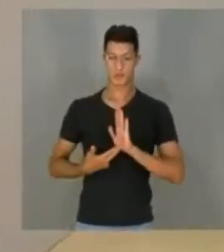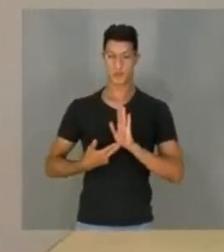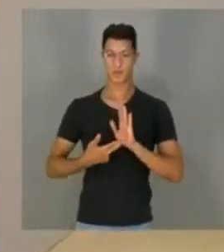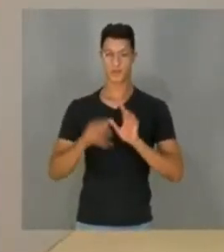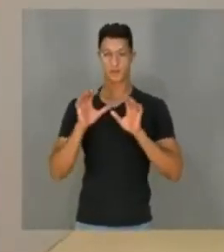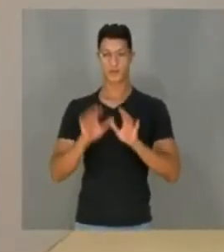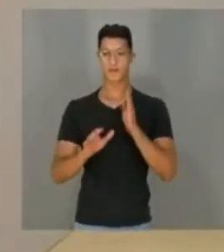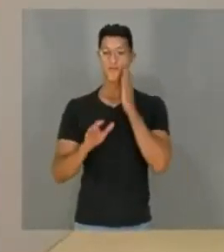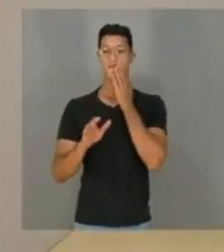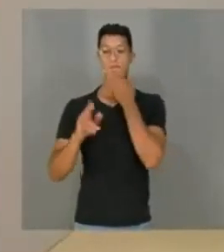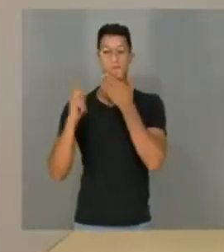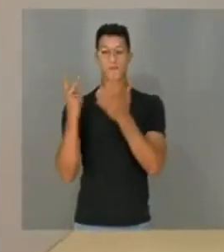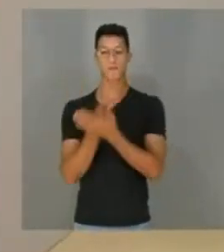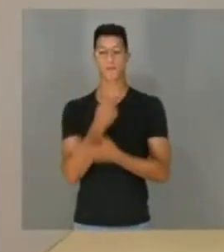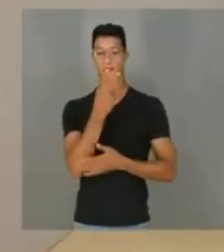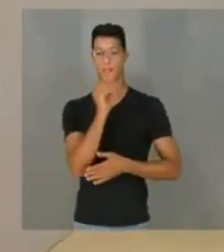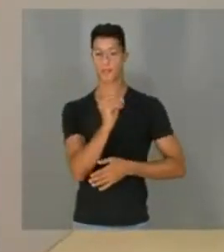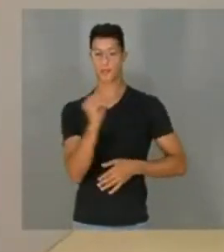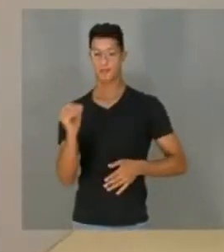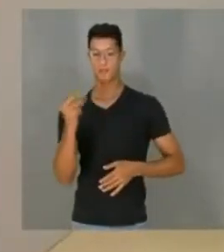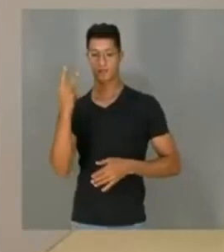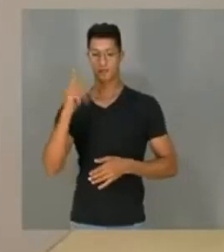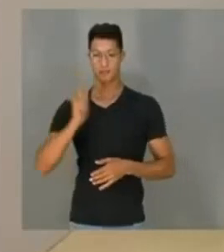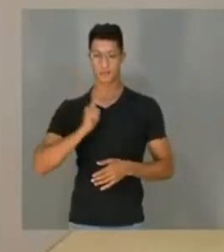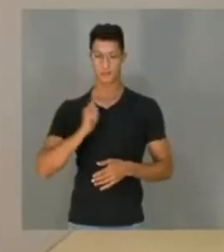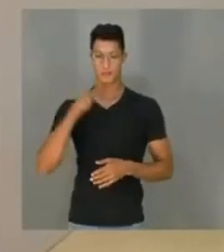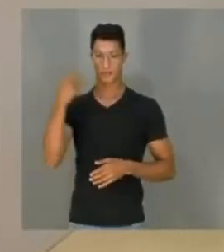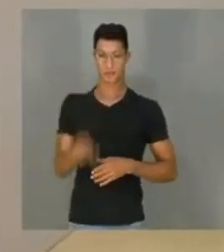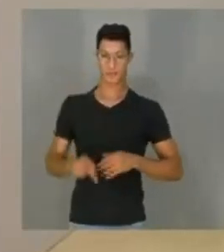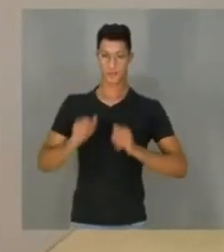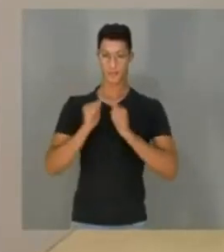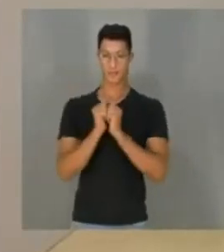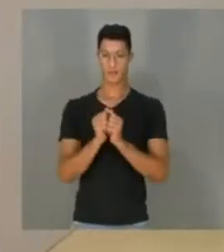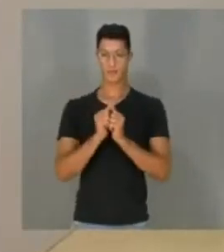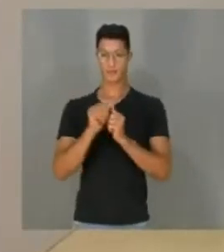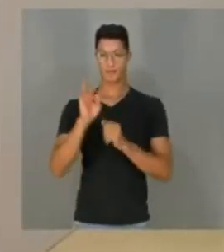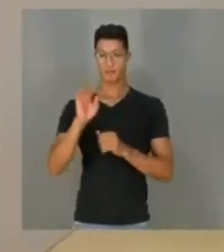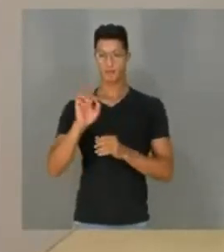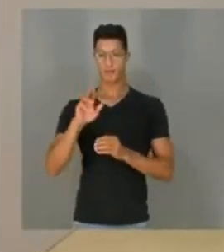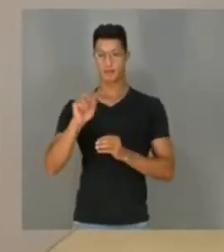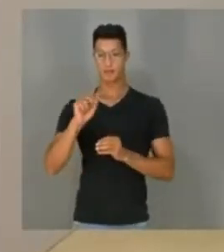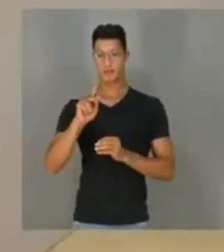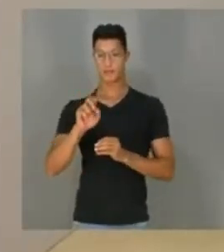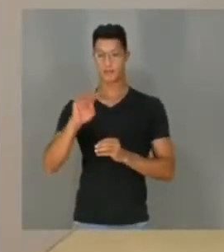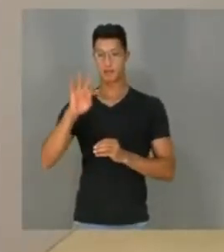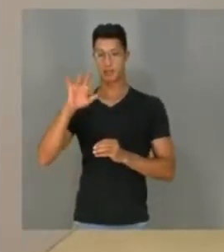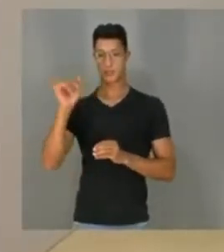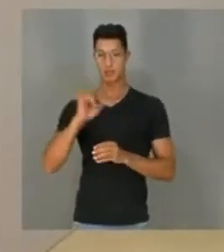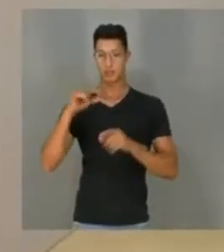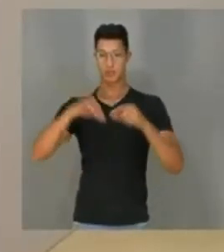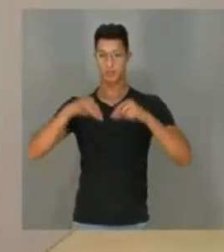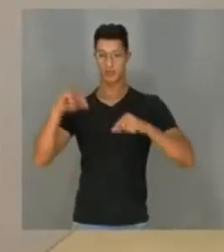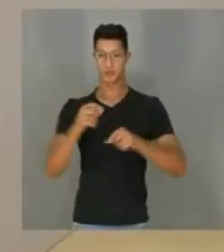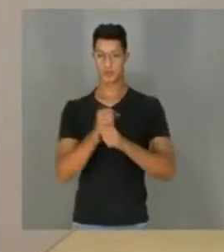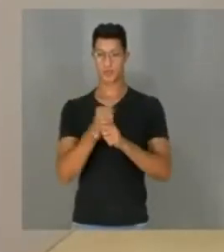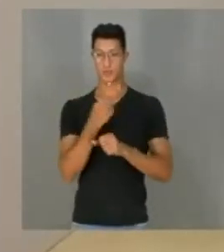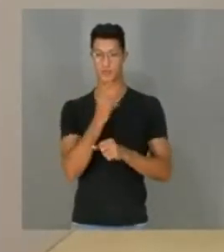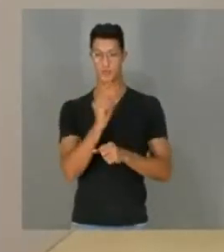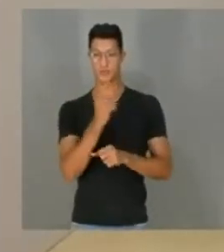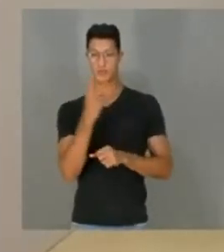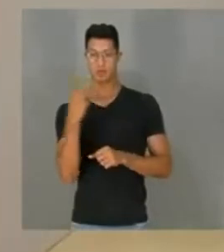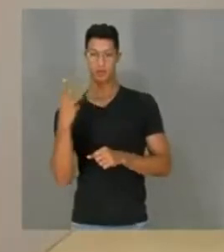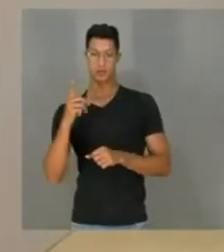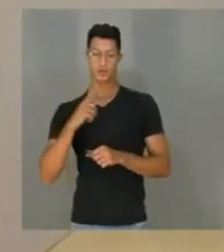Então, isso aconteceu no ano de 2003, o reconhecimento por lei, junto com as terapêuticas não convencionais, e no ano de 2013